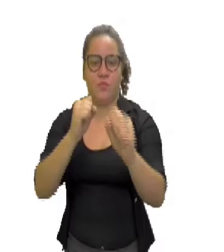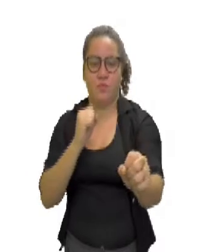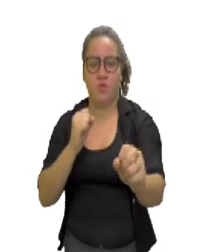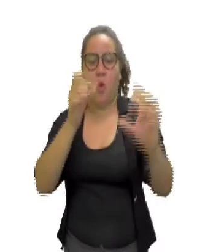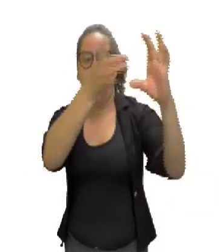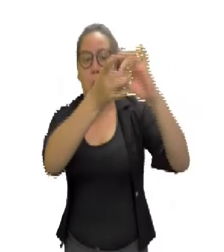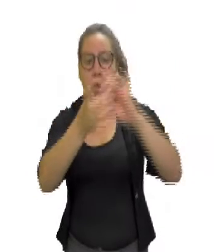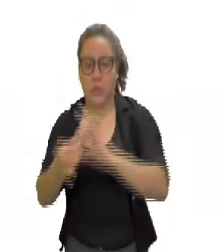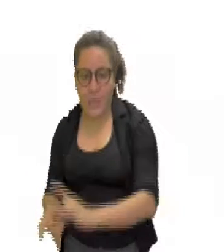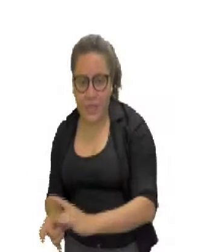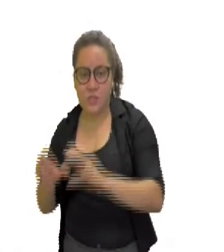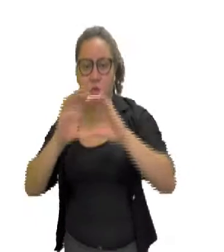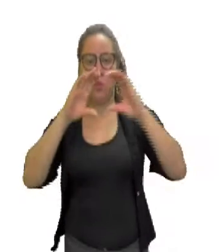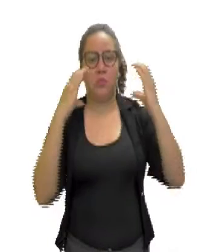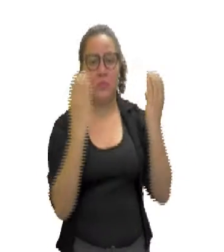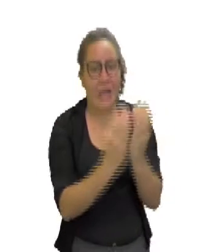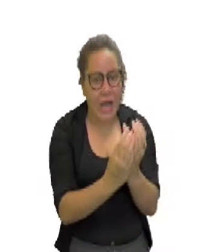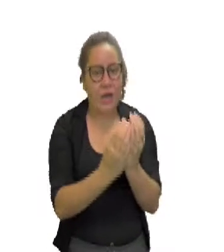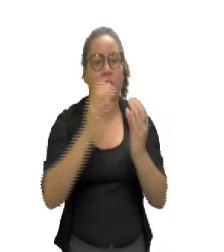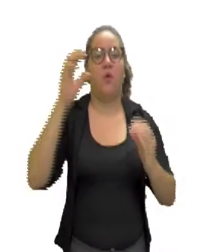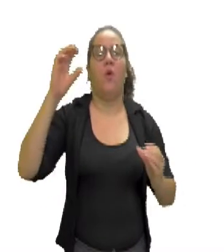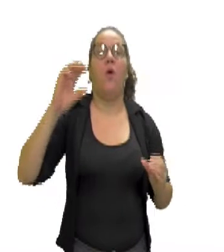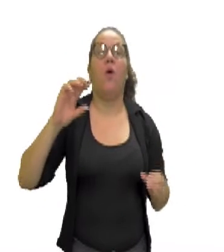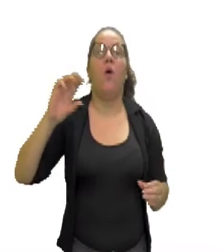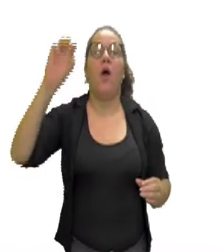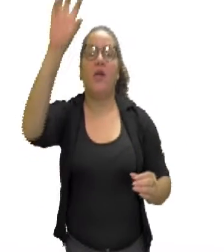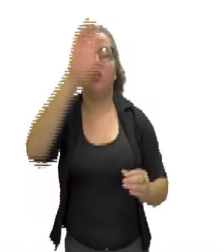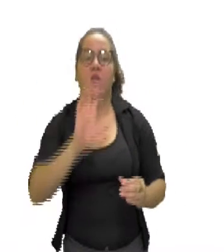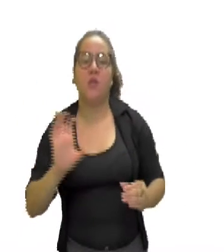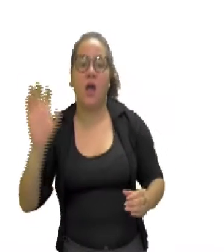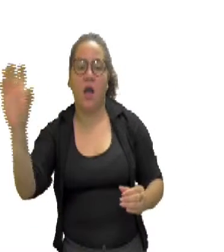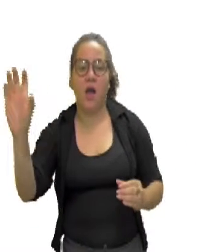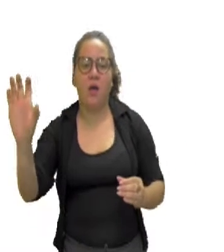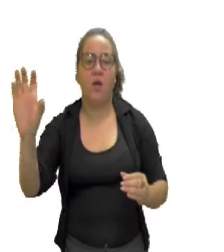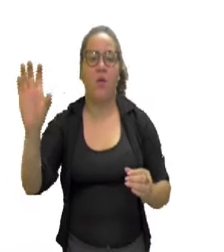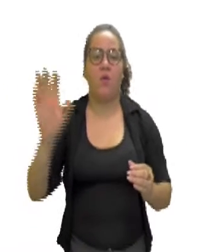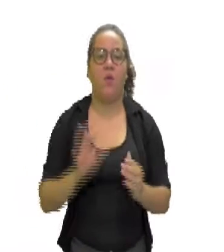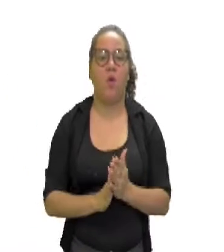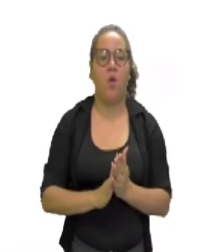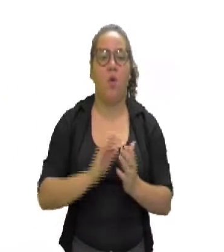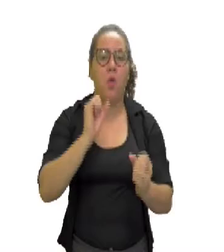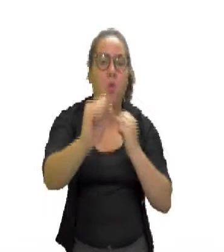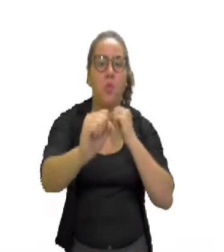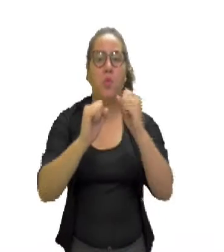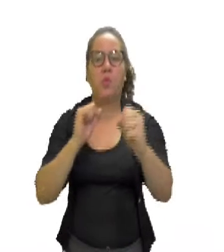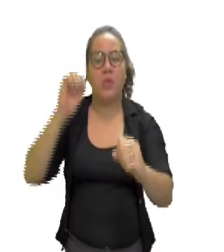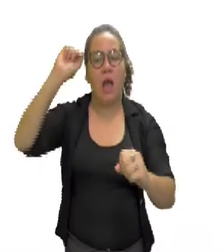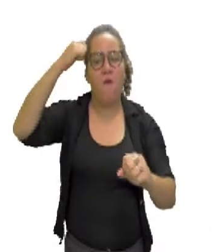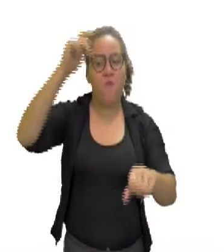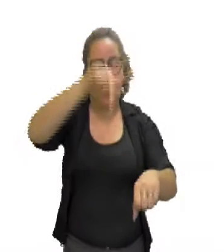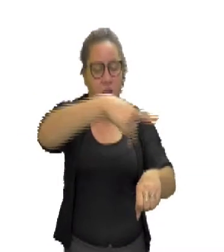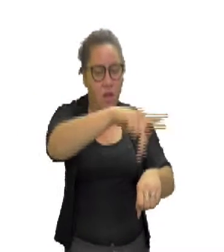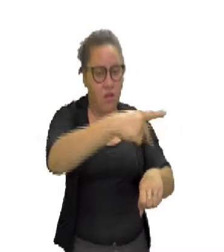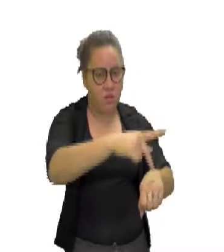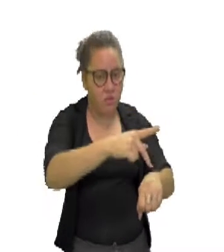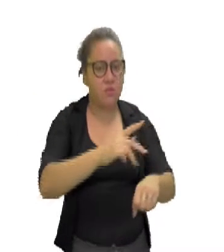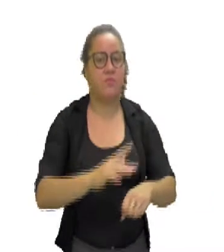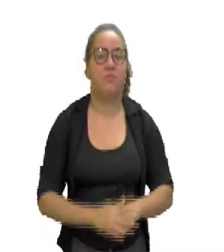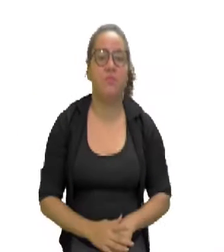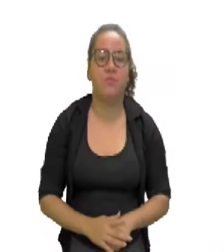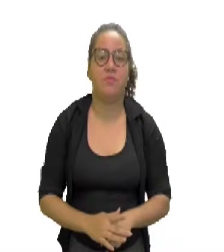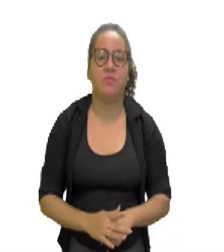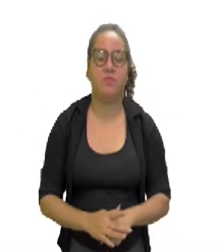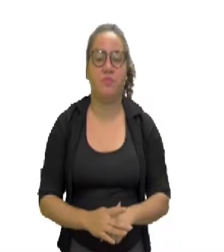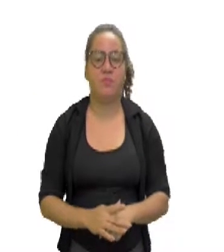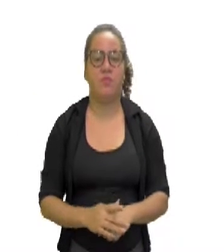contexto comunitário e regional, lutas de matriz africana. E as habilidades que nós vamos trabalhar hoje